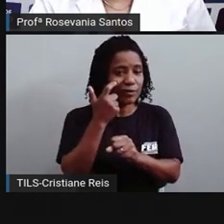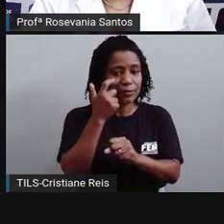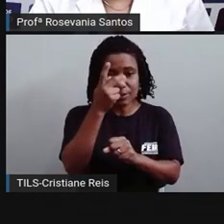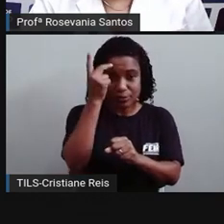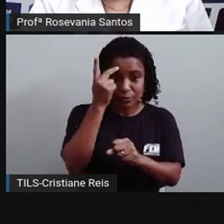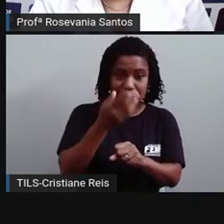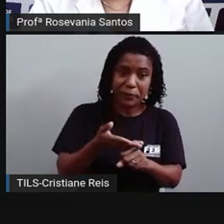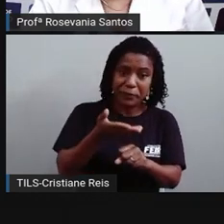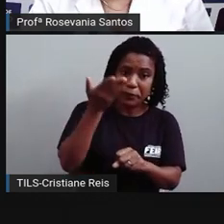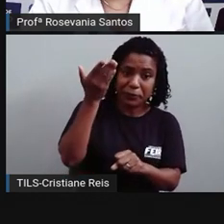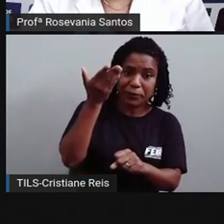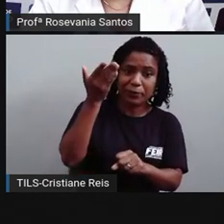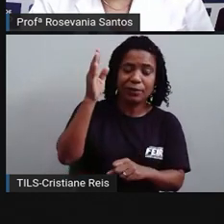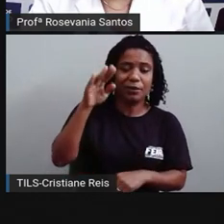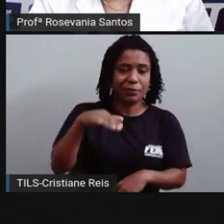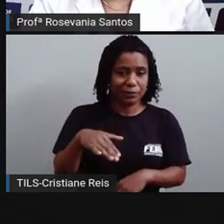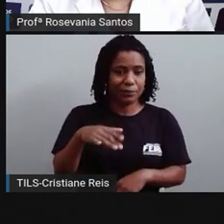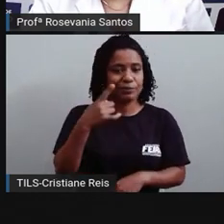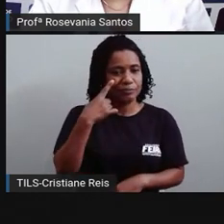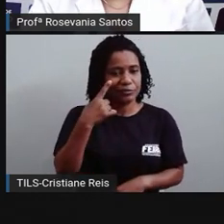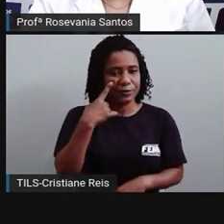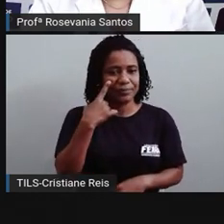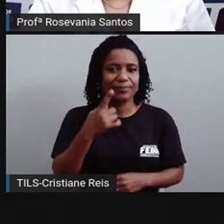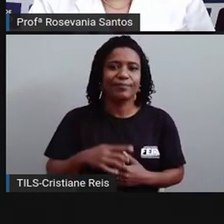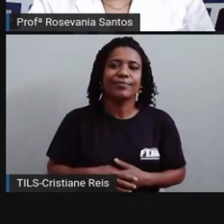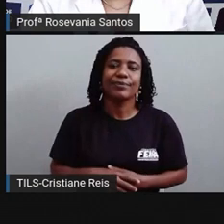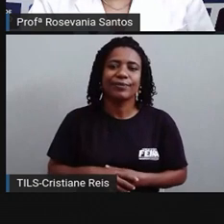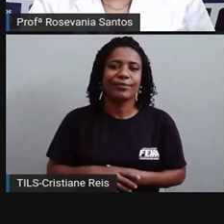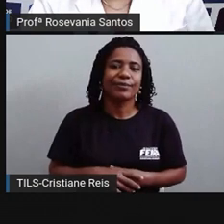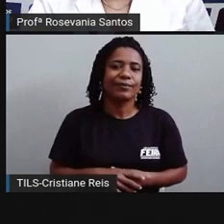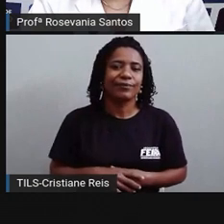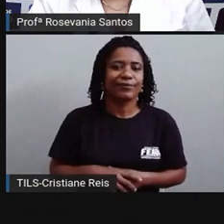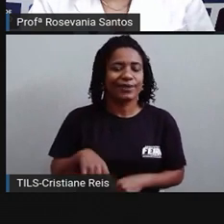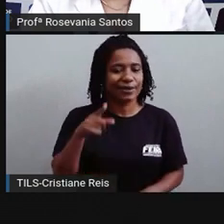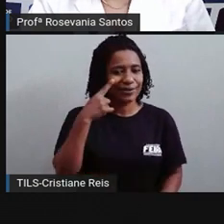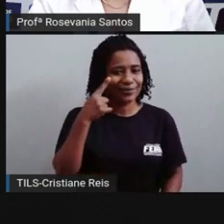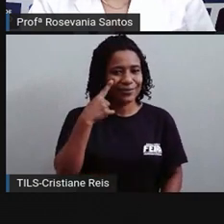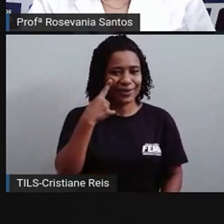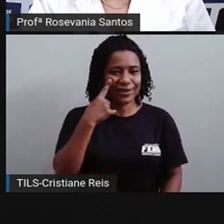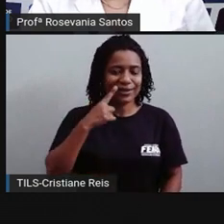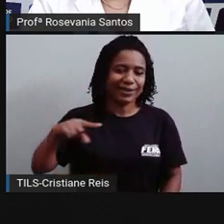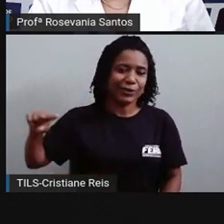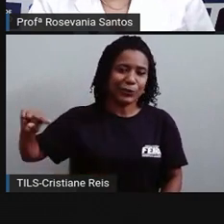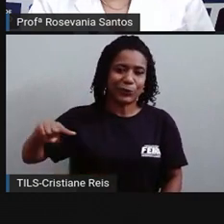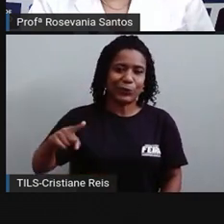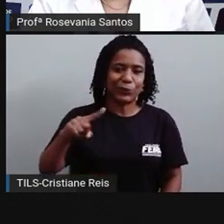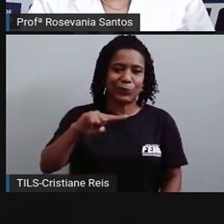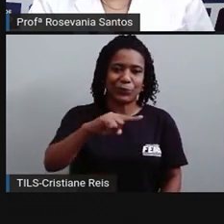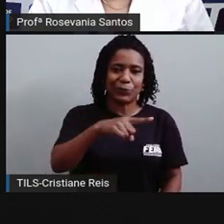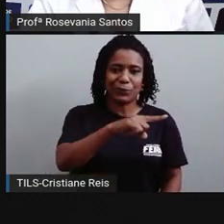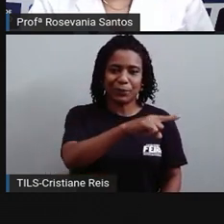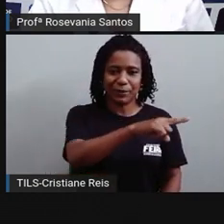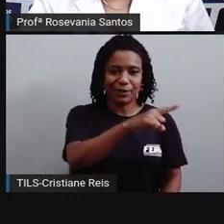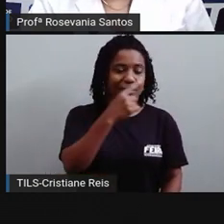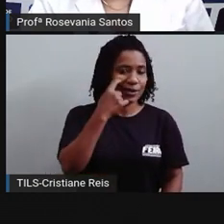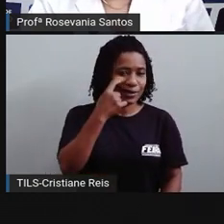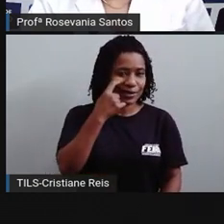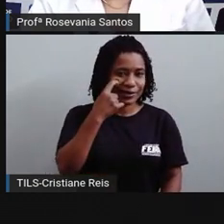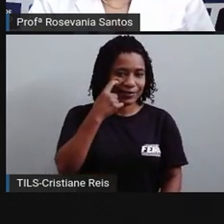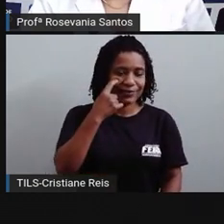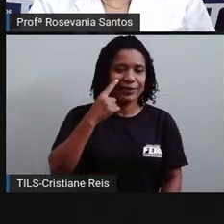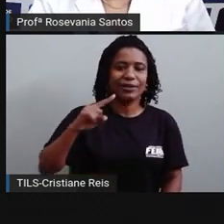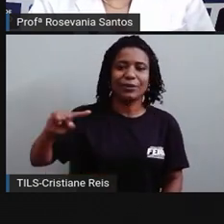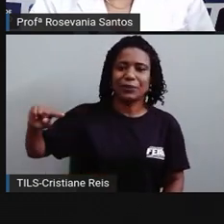variaçãozinha. Então, pronto. Aqui tem uma setinha, né? Vocês estão percebendo que começa bem ralinho